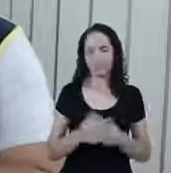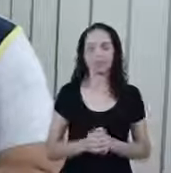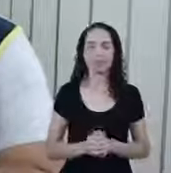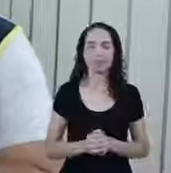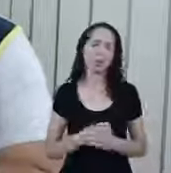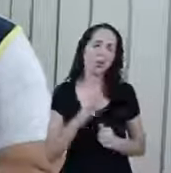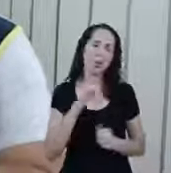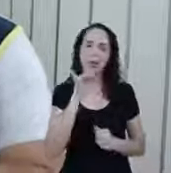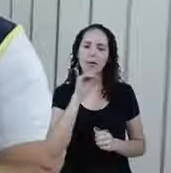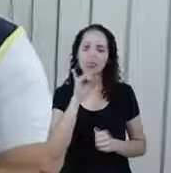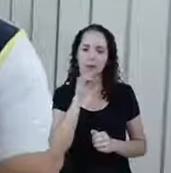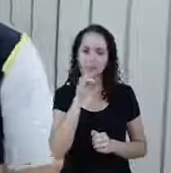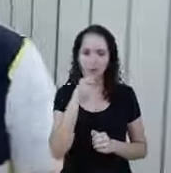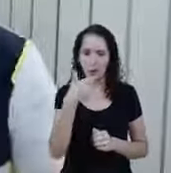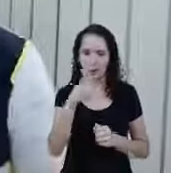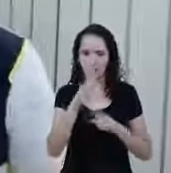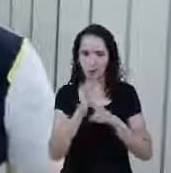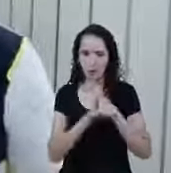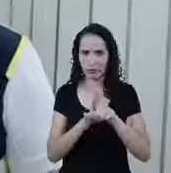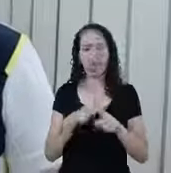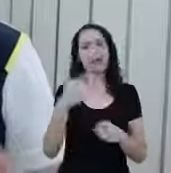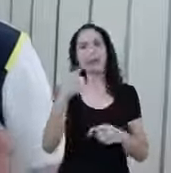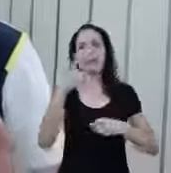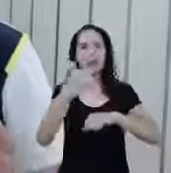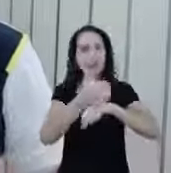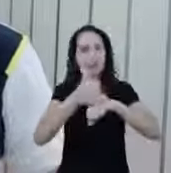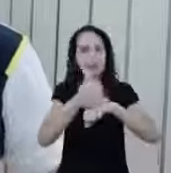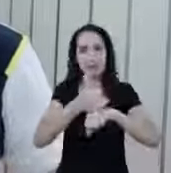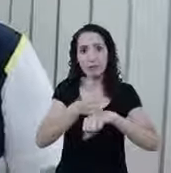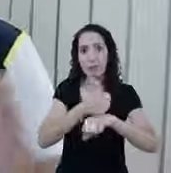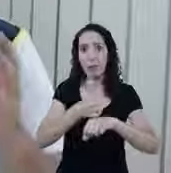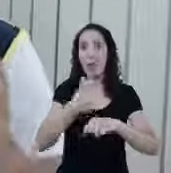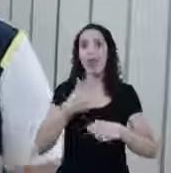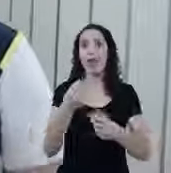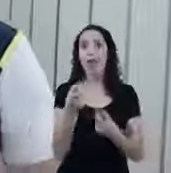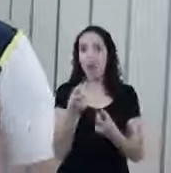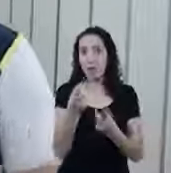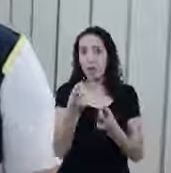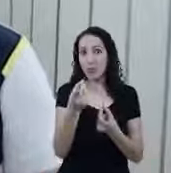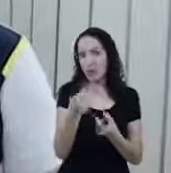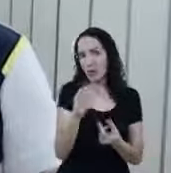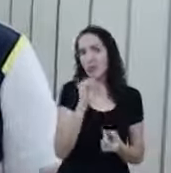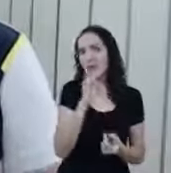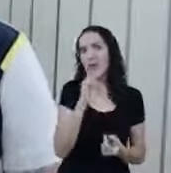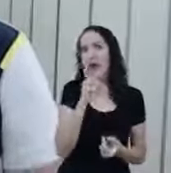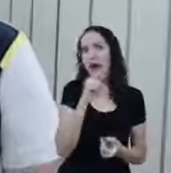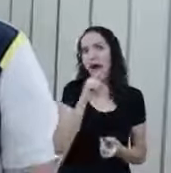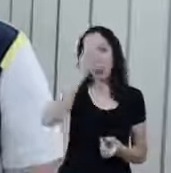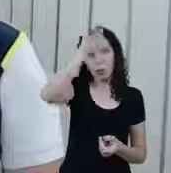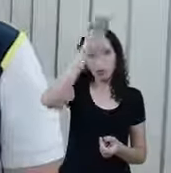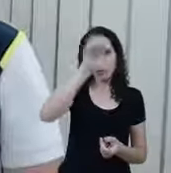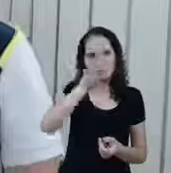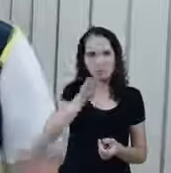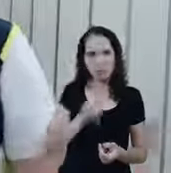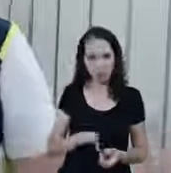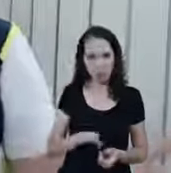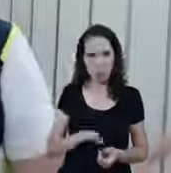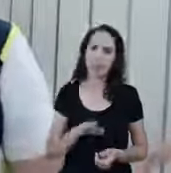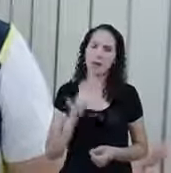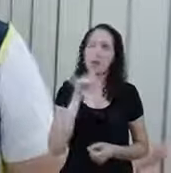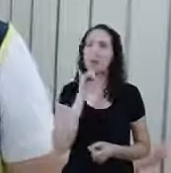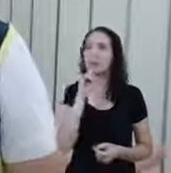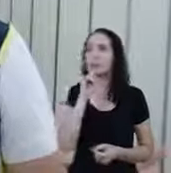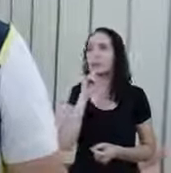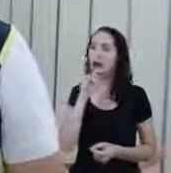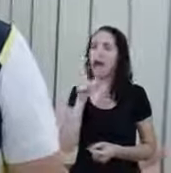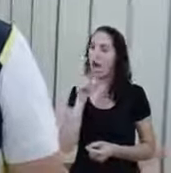profissão nenhuma Eu sou vendedor de água no farol Então, eu pego a